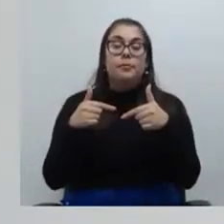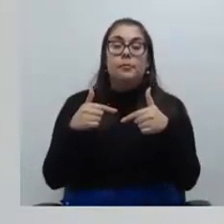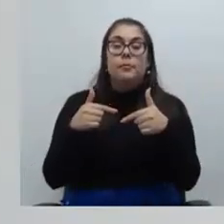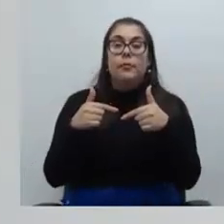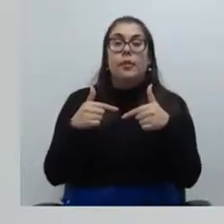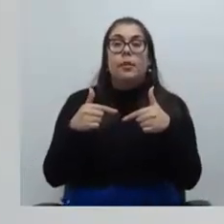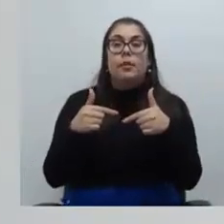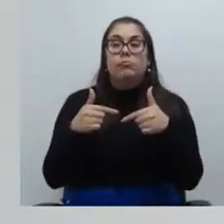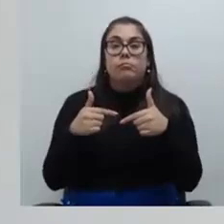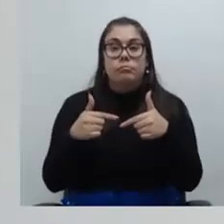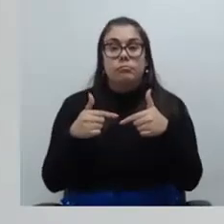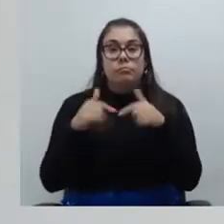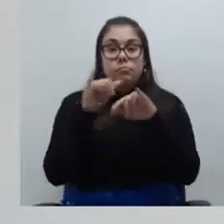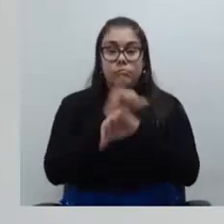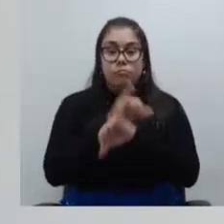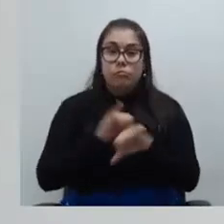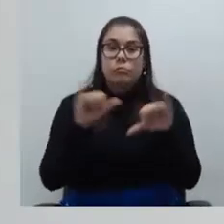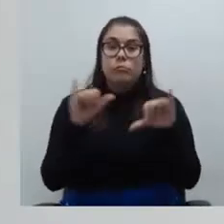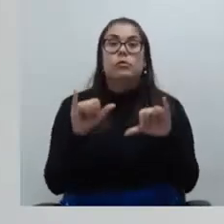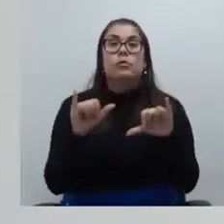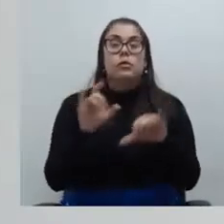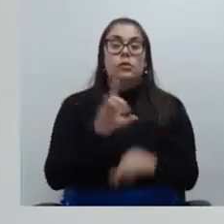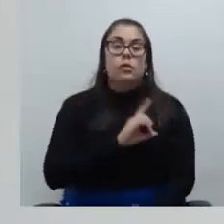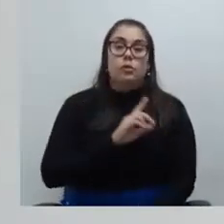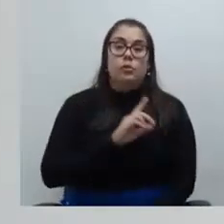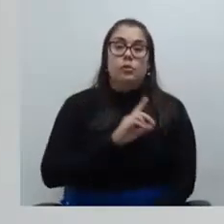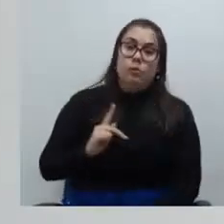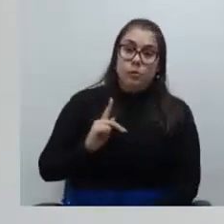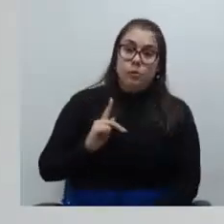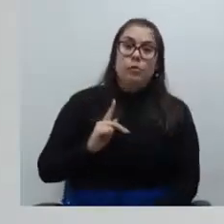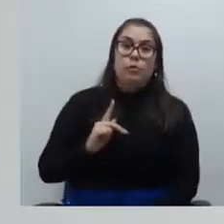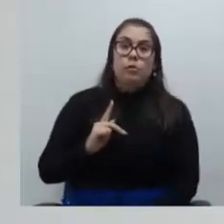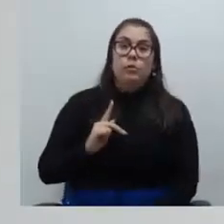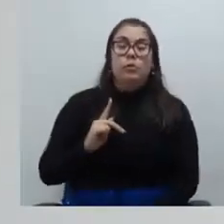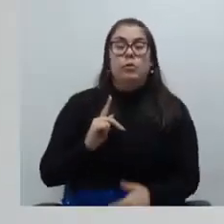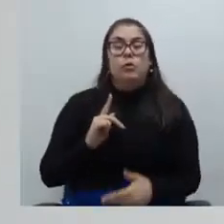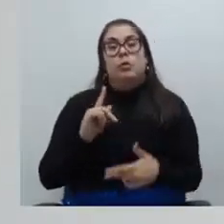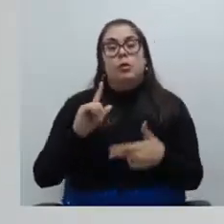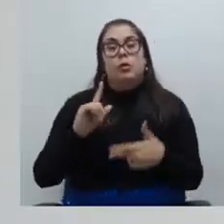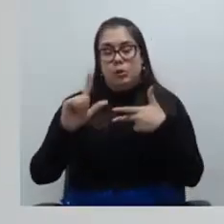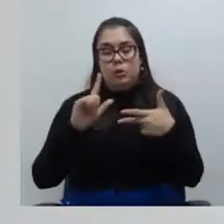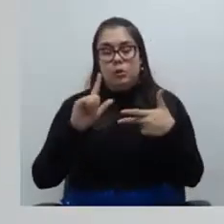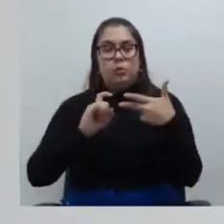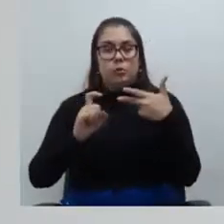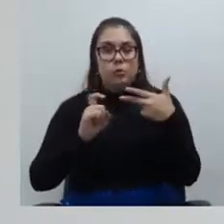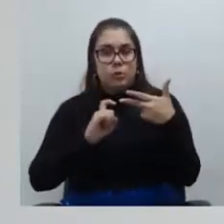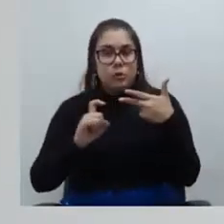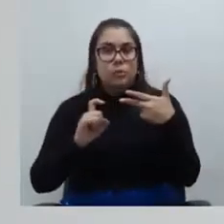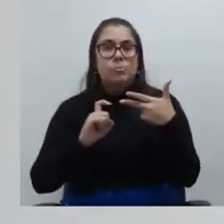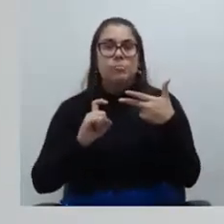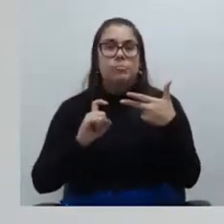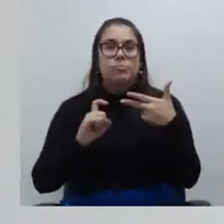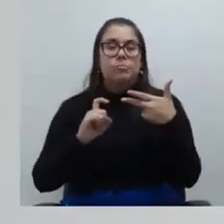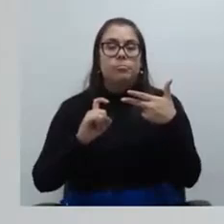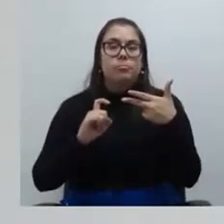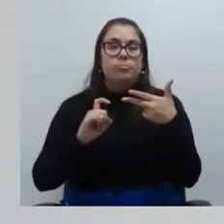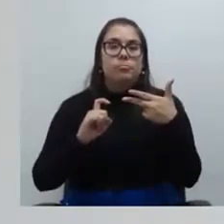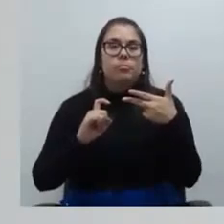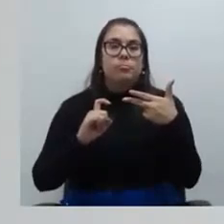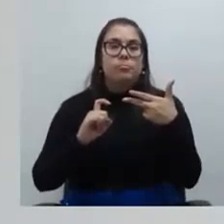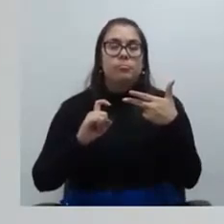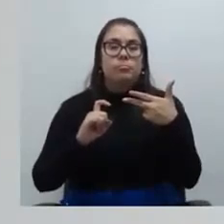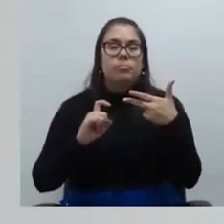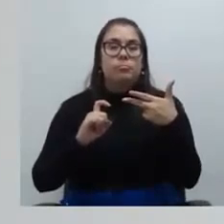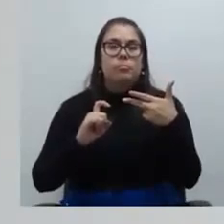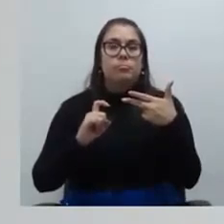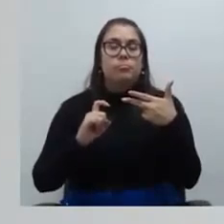de levar pleitos da Defensoria Pública para o Executivo e para o Legislativo então era um pouco que eu queria falar sobre isso a respeito das